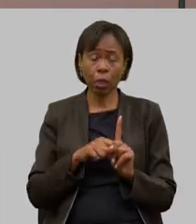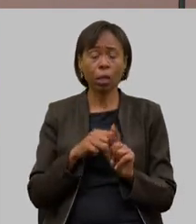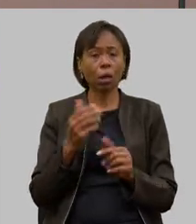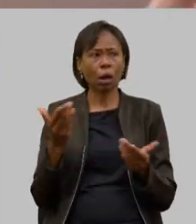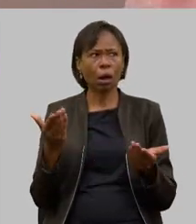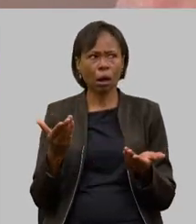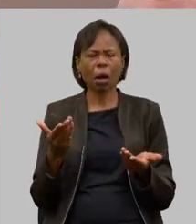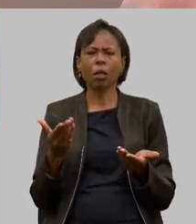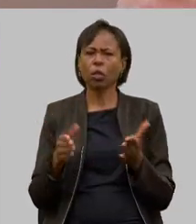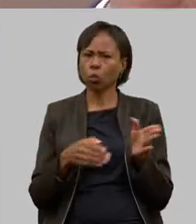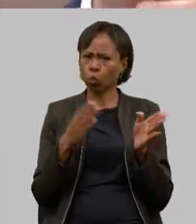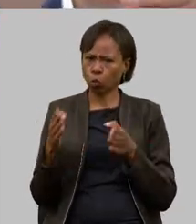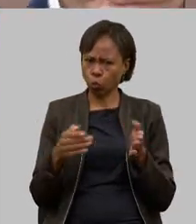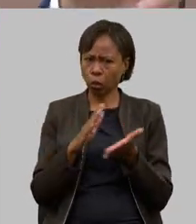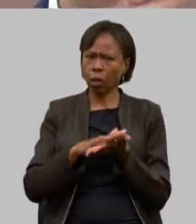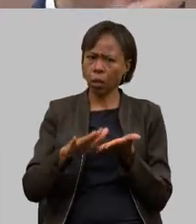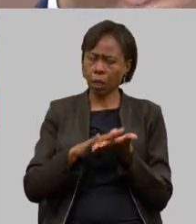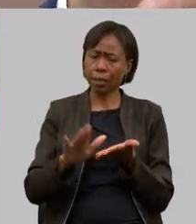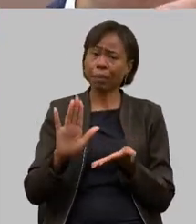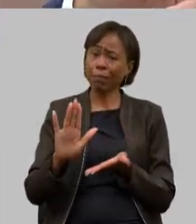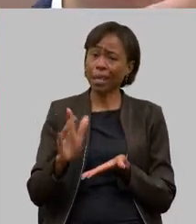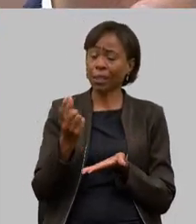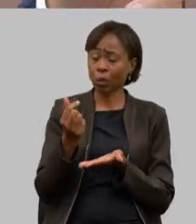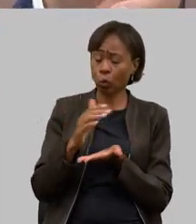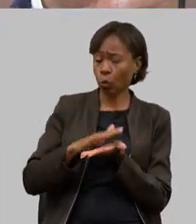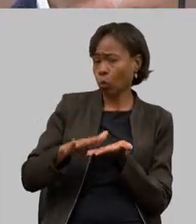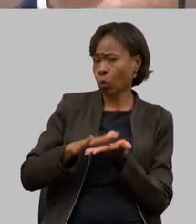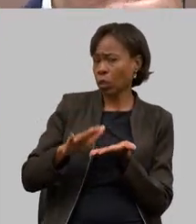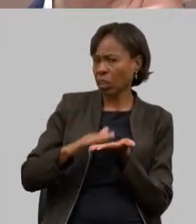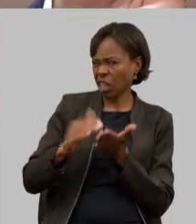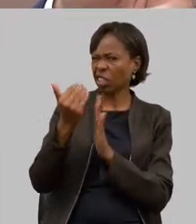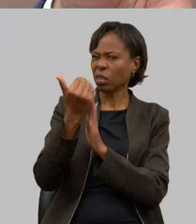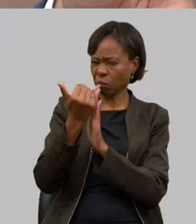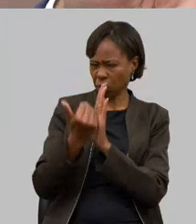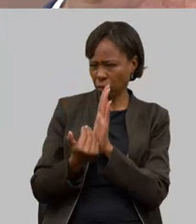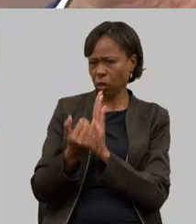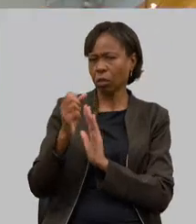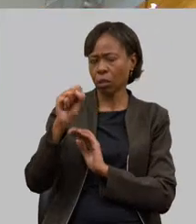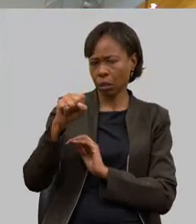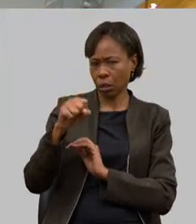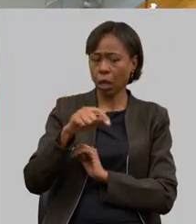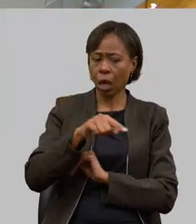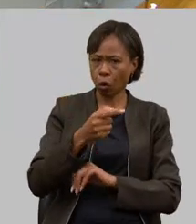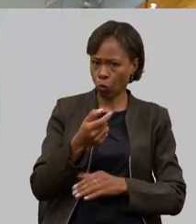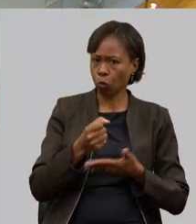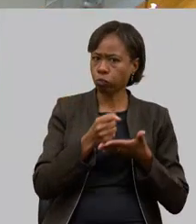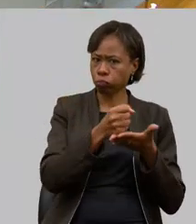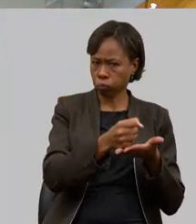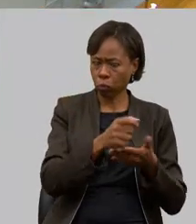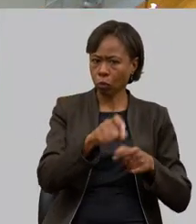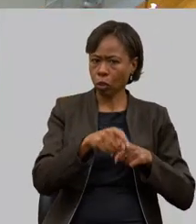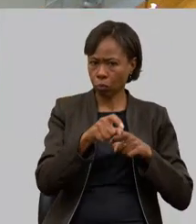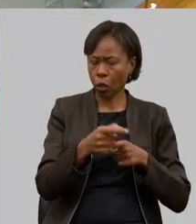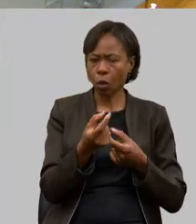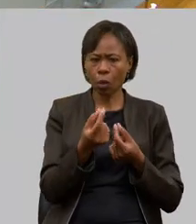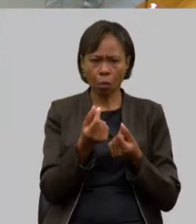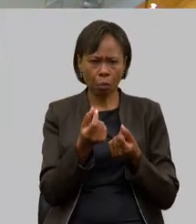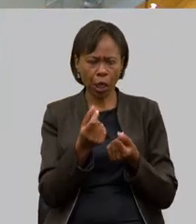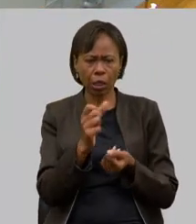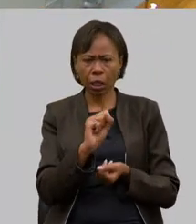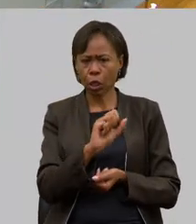esqueci de mencionar isso coronel Henrique o custo de produção também caiu um pouco facilitando para o produtor o preço da soja o preço do milho dos insumos